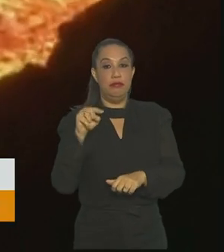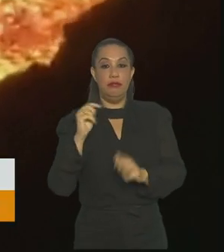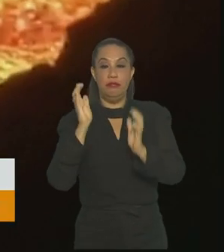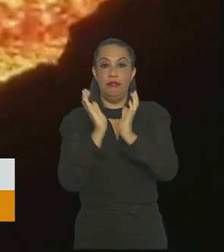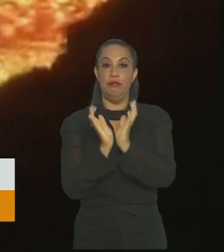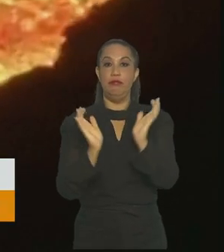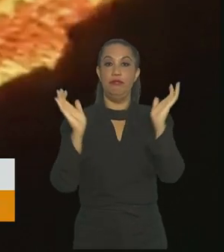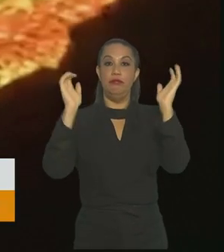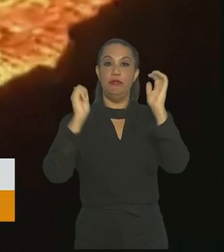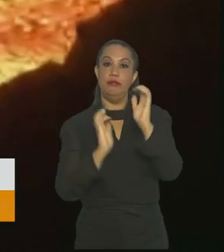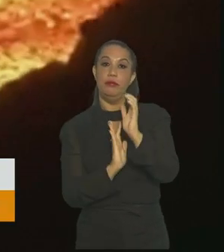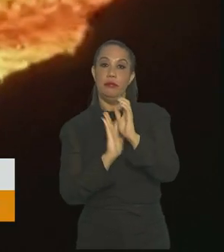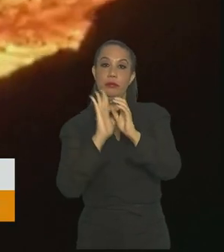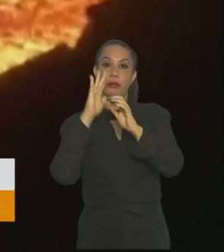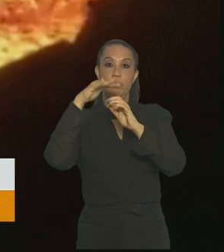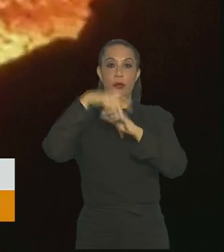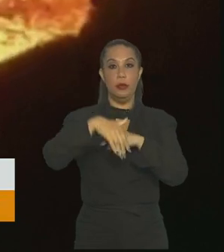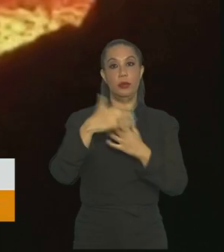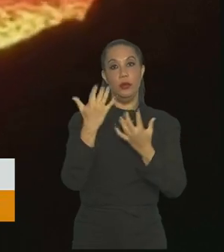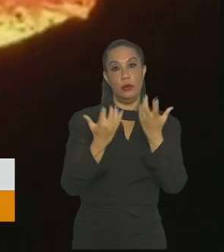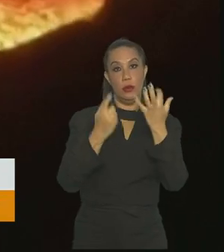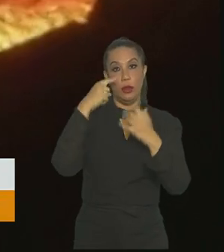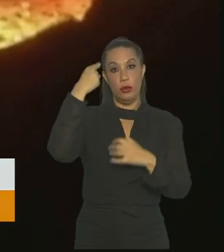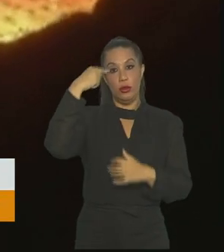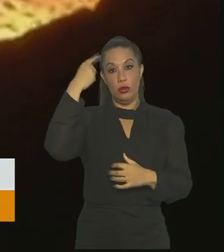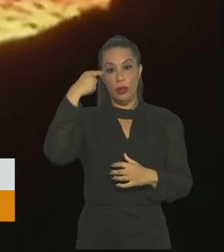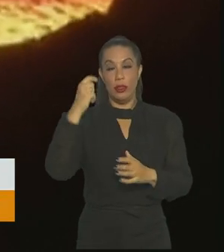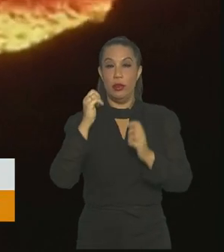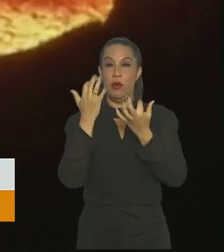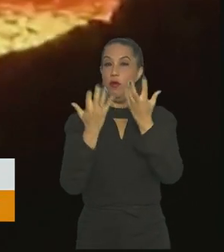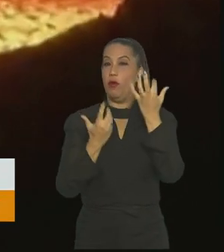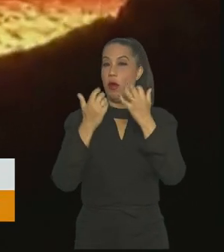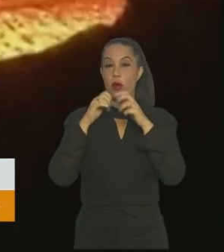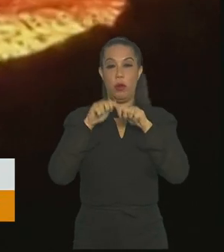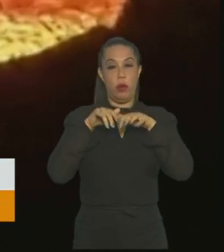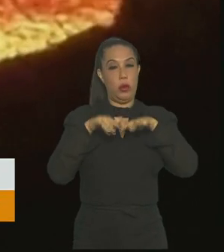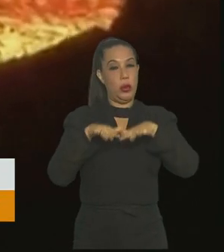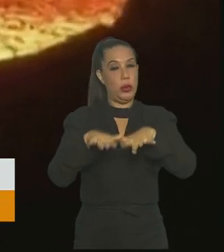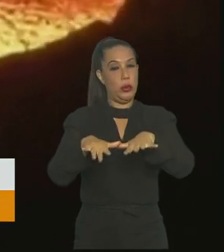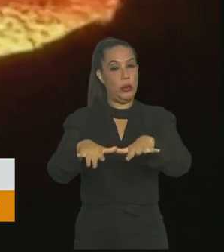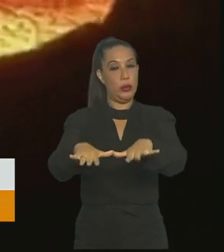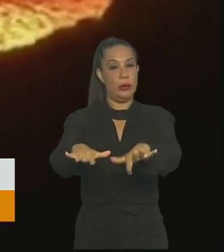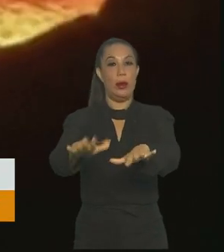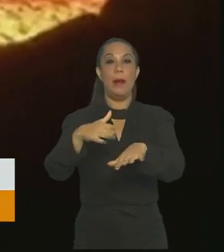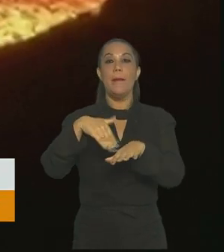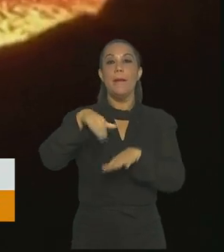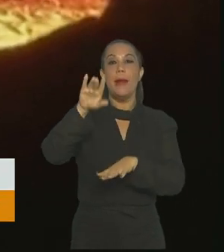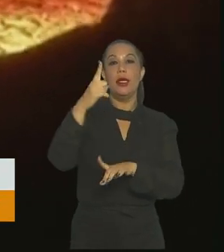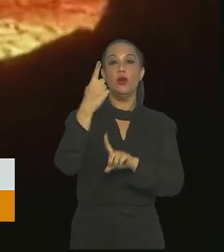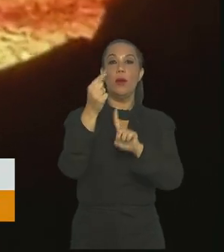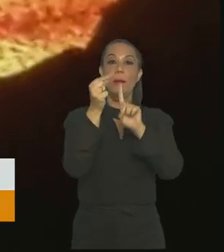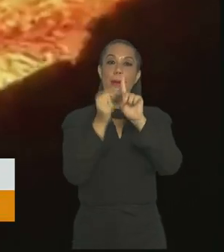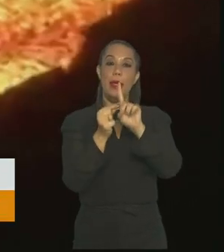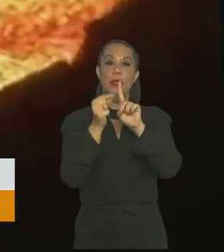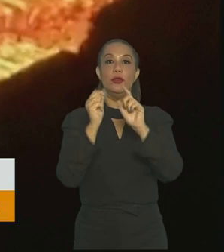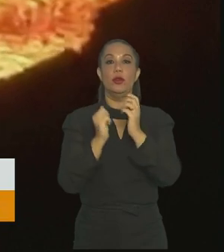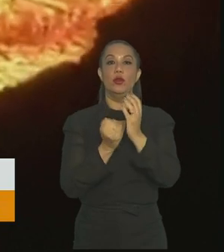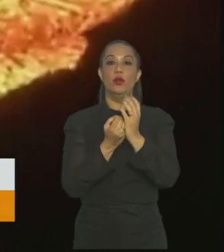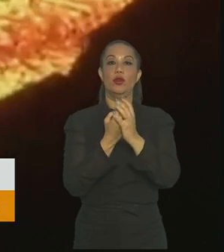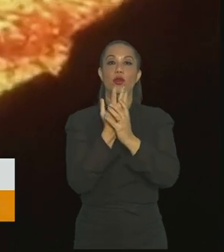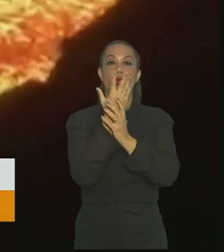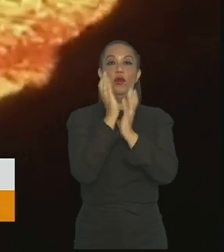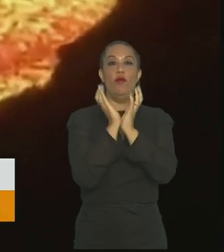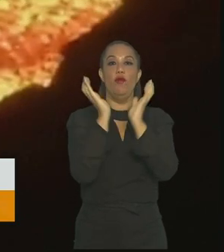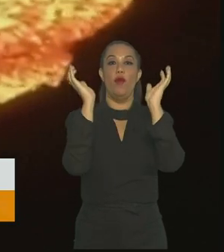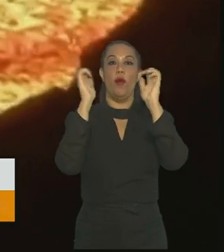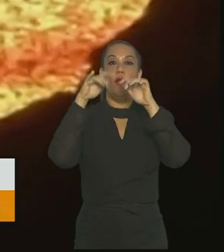Vieja, vulcão da ilha de La Palma, nas Canárias, o rio de lava não para de descer. Já faz mais de um mês que o vulcão entrou em erupção.